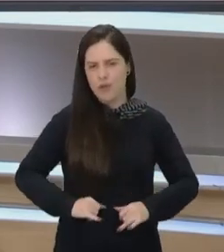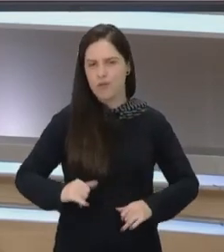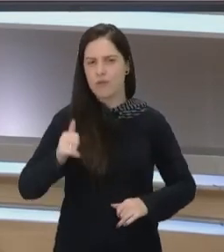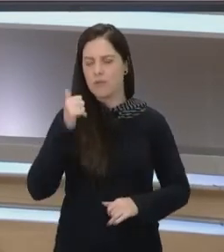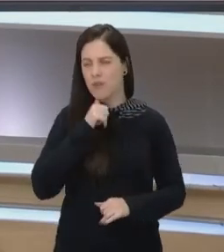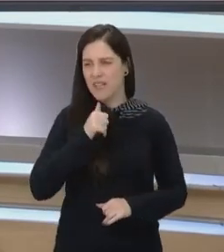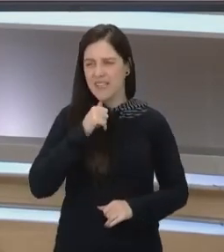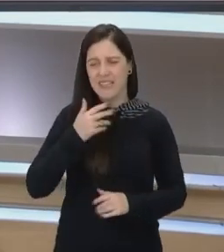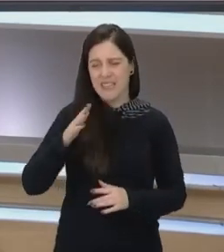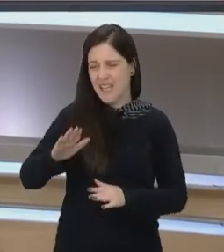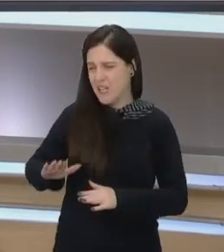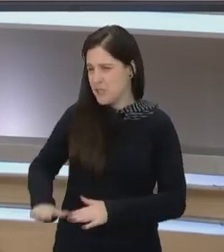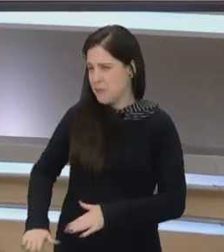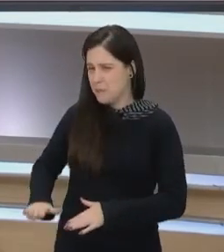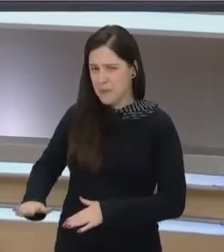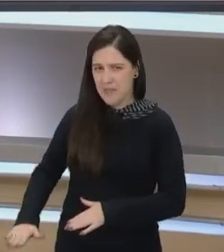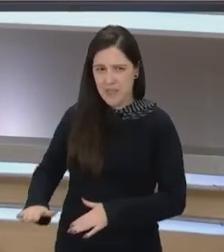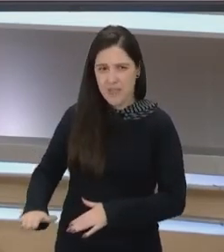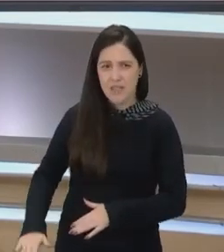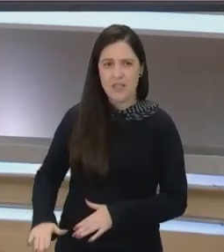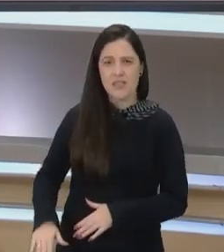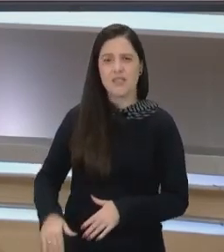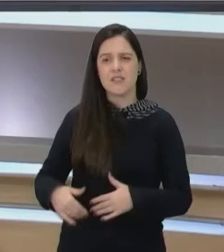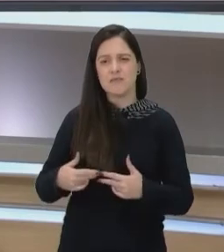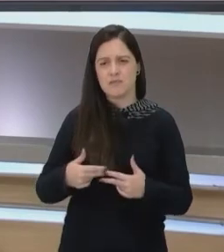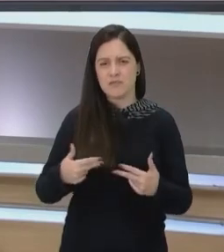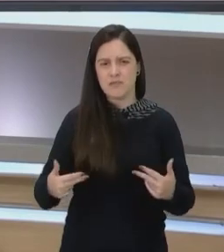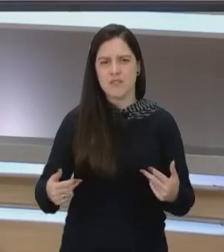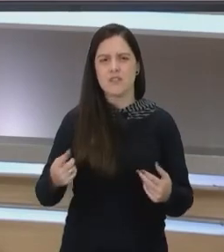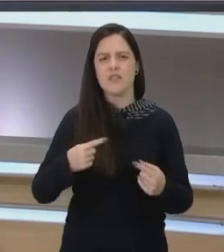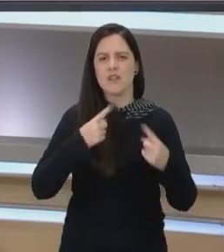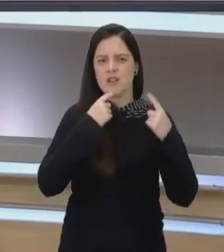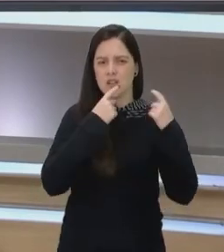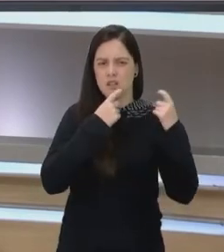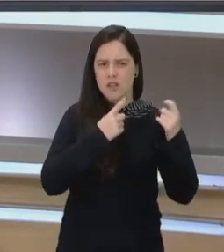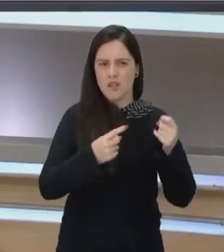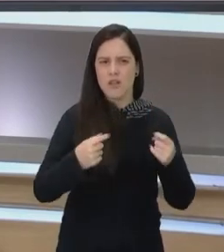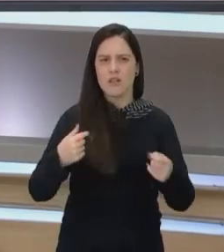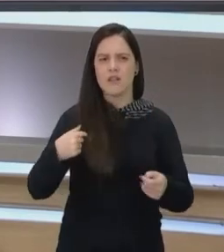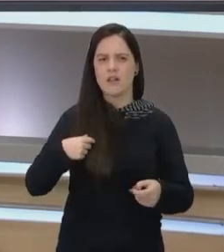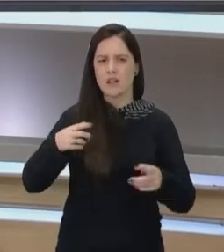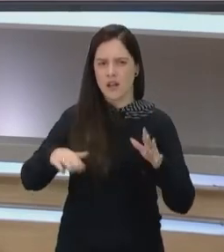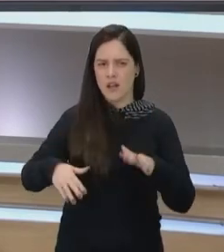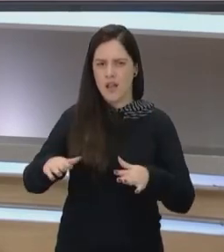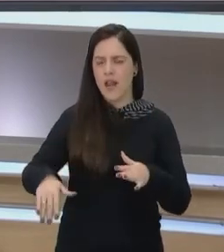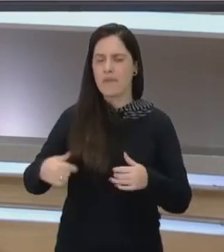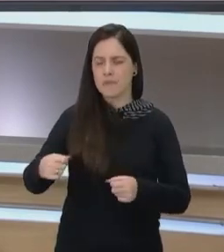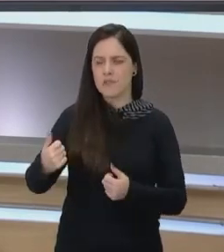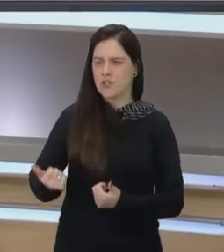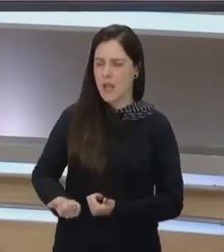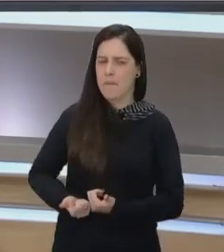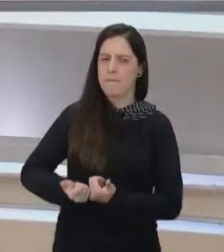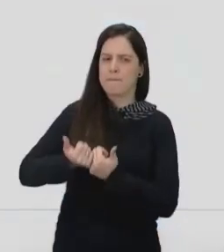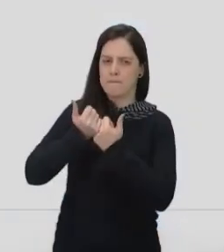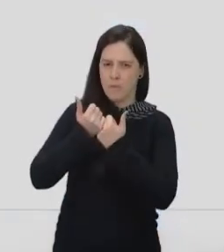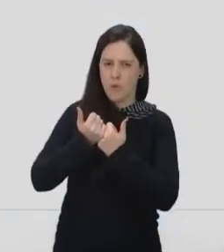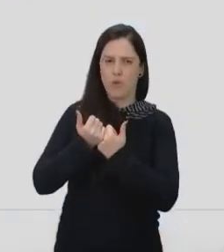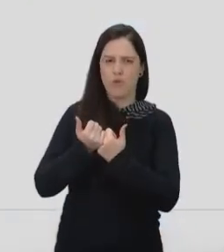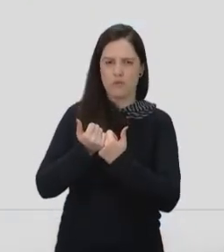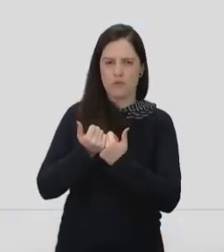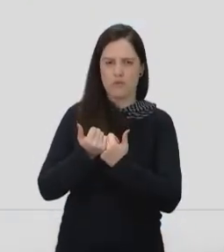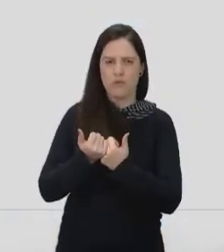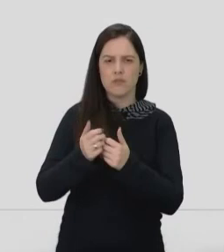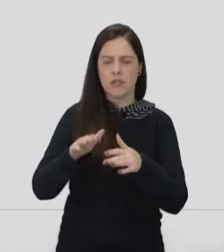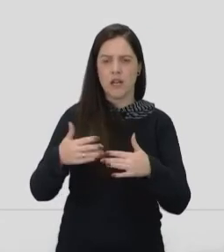pequena, ou presenciam essas violências, elas internalizam isso como referência de amor e afeto. E quando elas